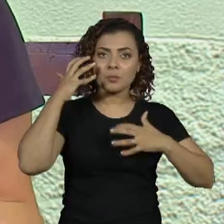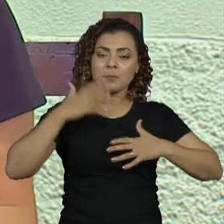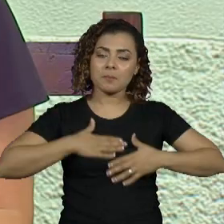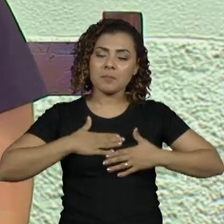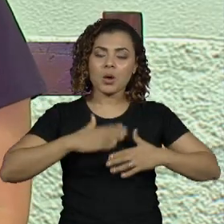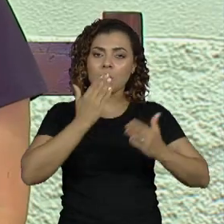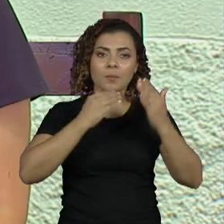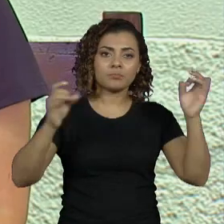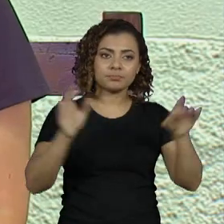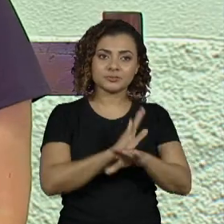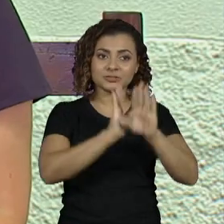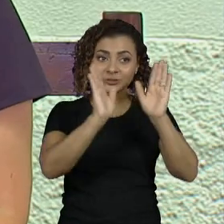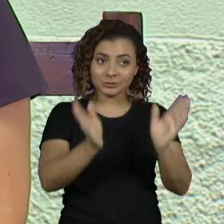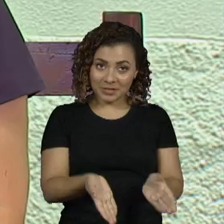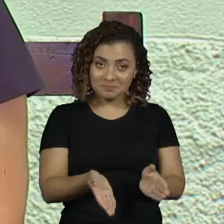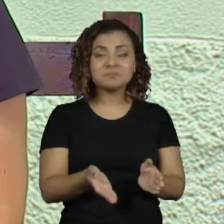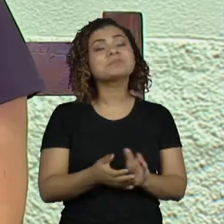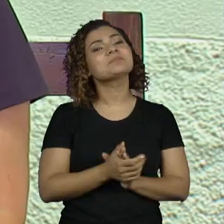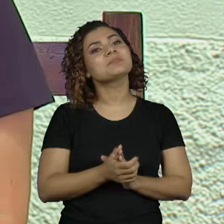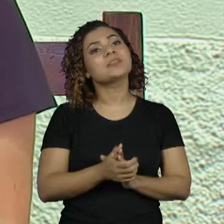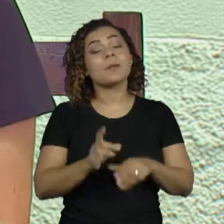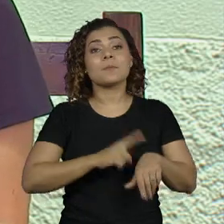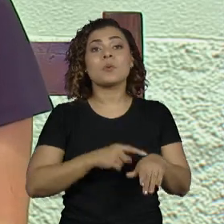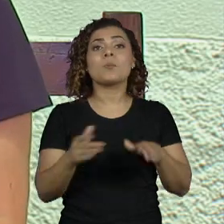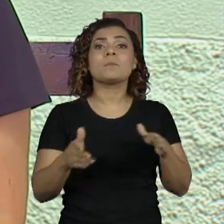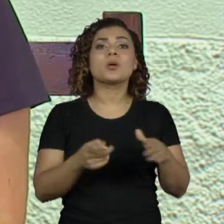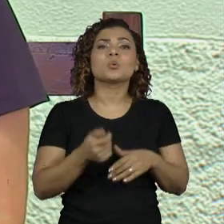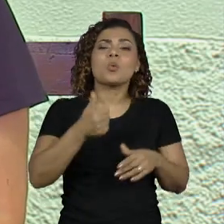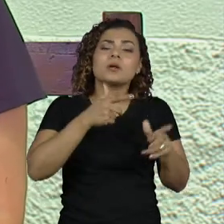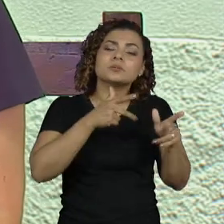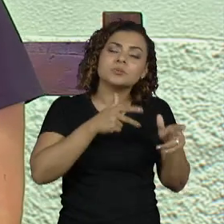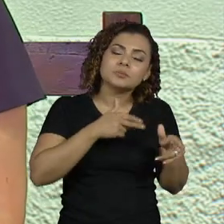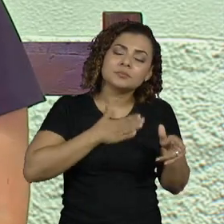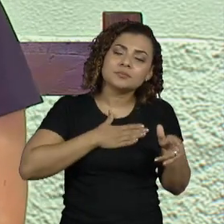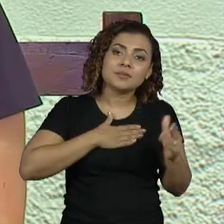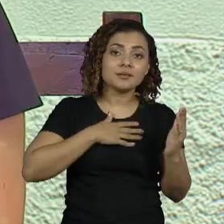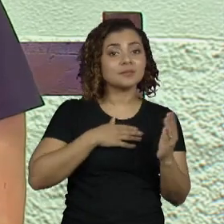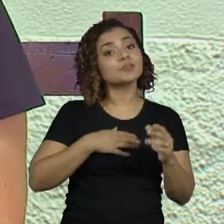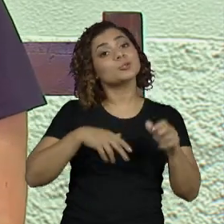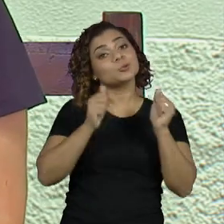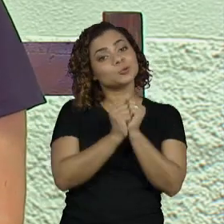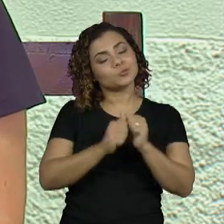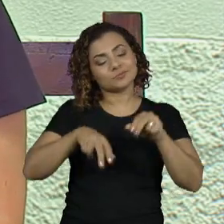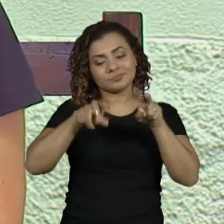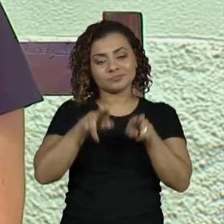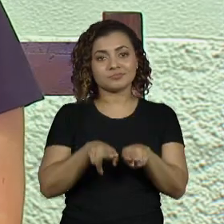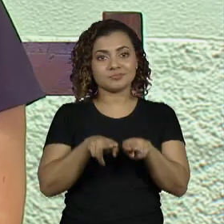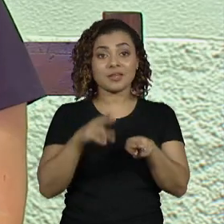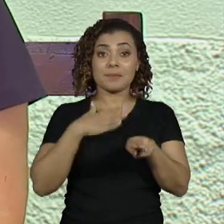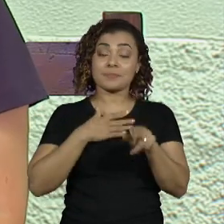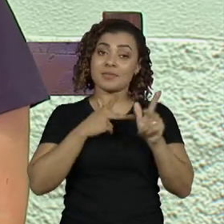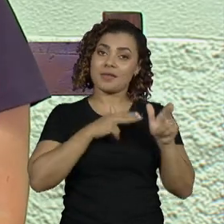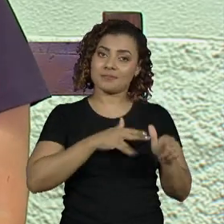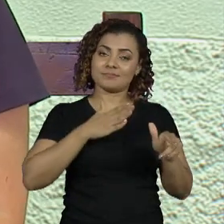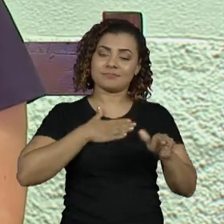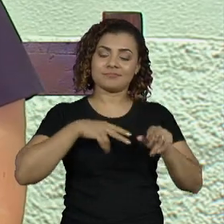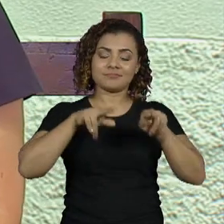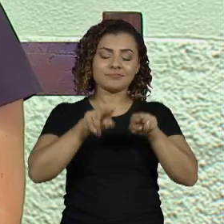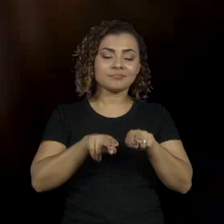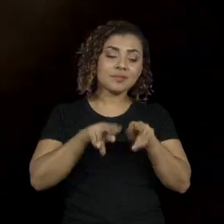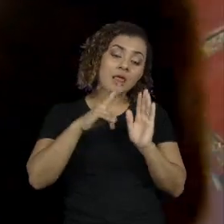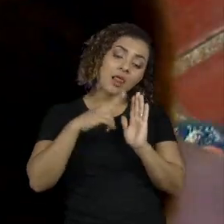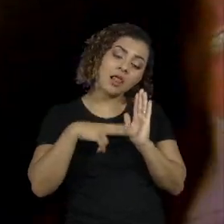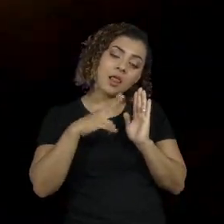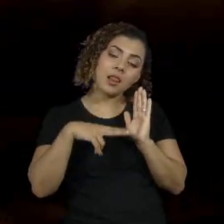jantou. E aí, depois desse momento, que é um momento quase da hora de dormir, a gente deita junto, normalmente na minha cama, e começa a